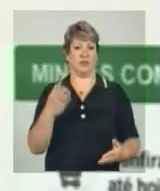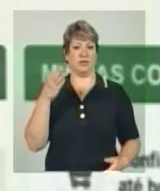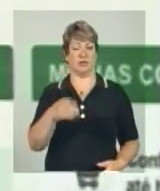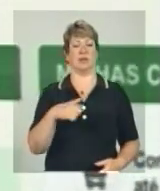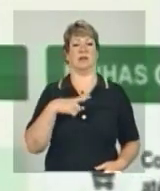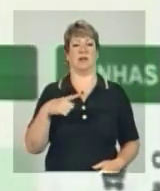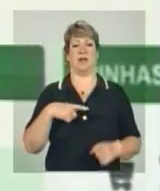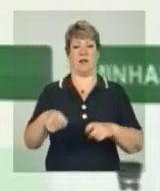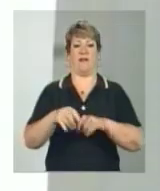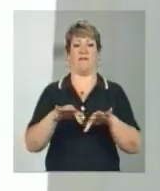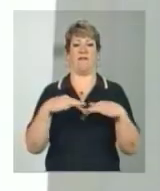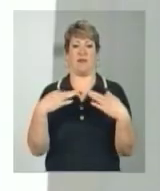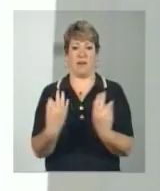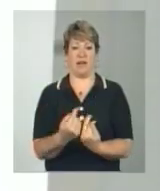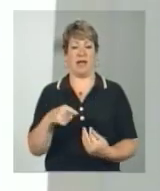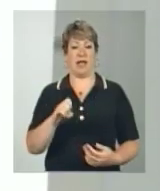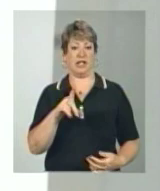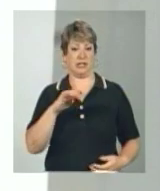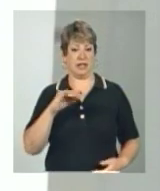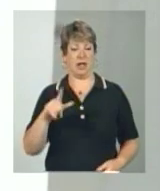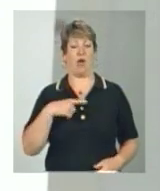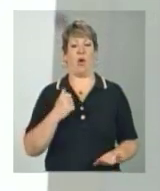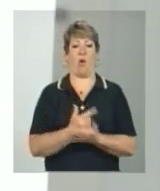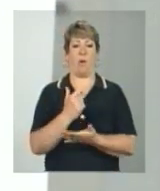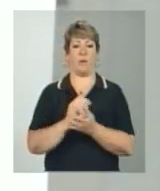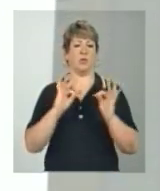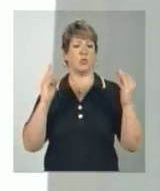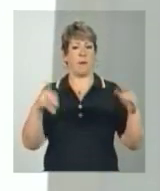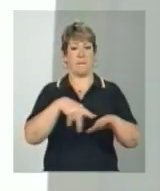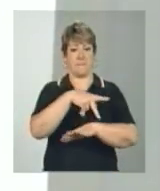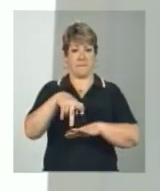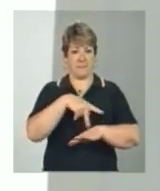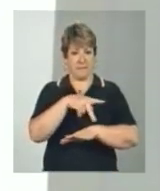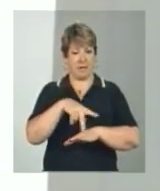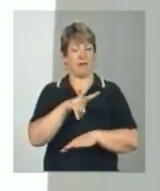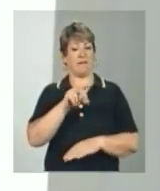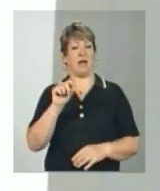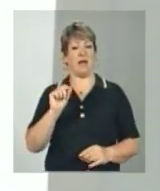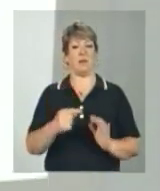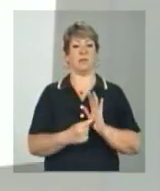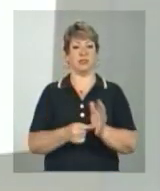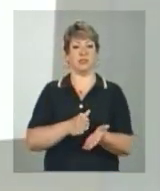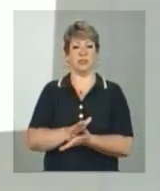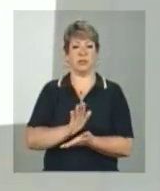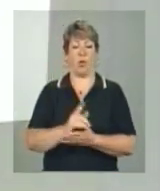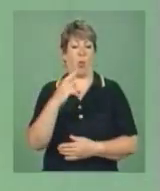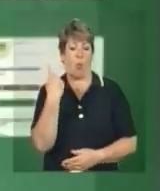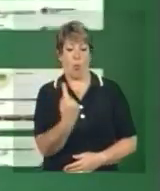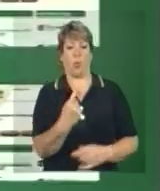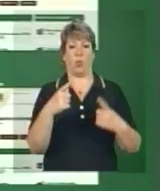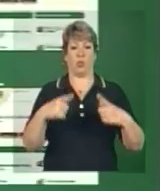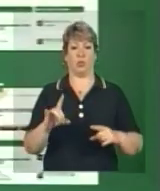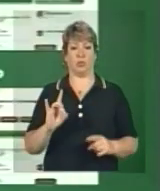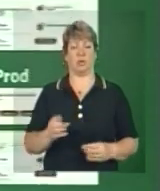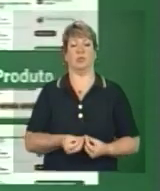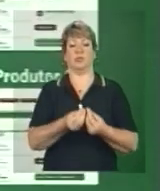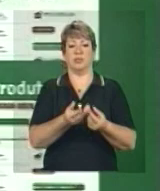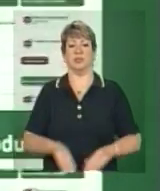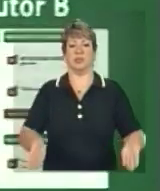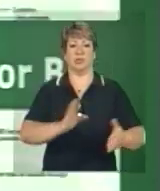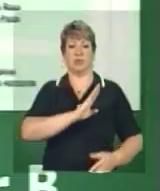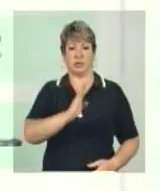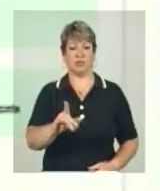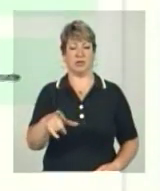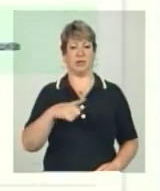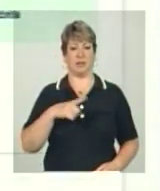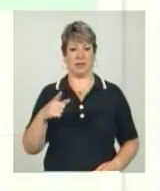agricultura familiar. Os editais de compra de todo o país serão publicados em um único local e distribuídos diretamente